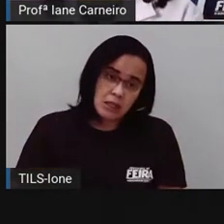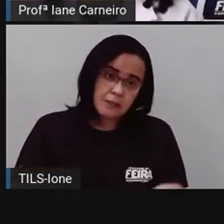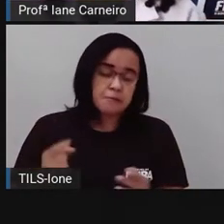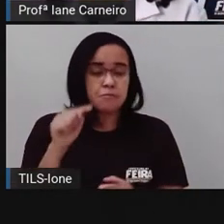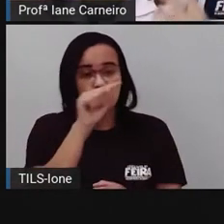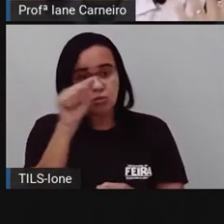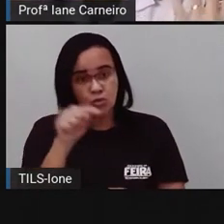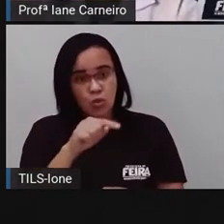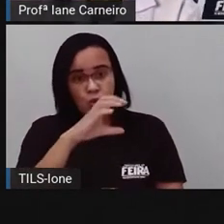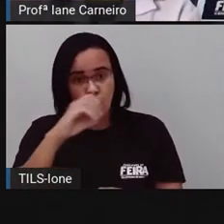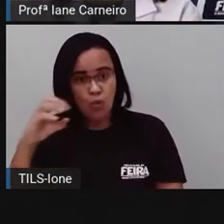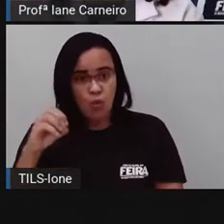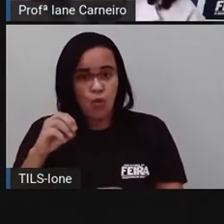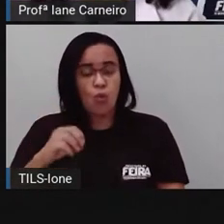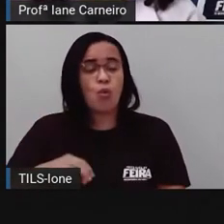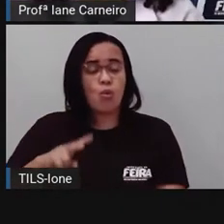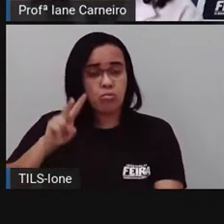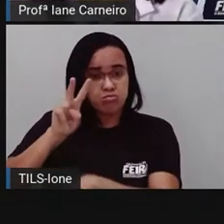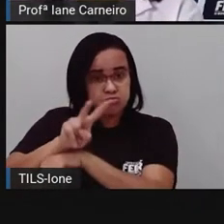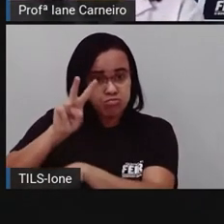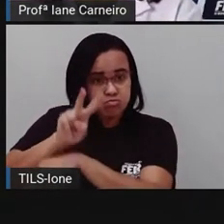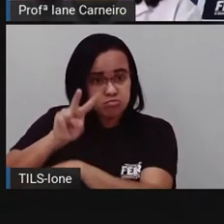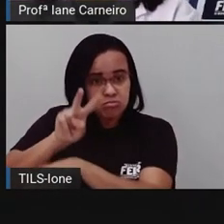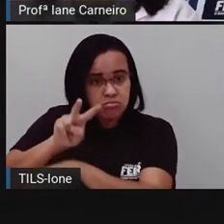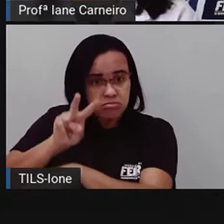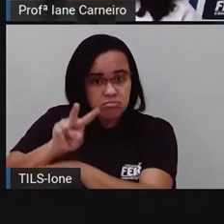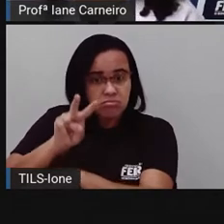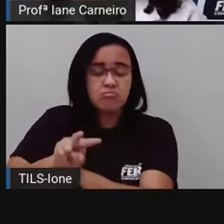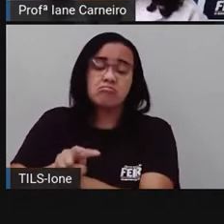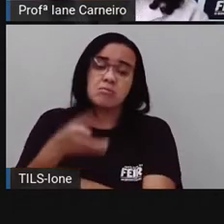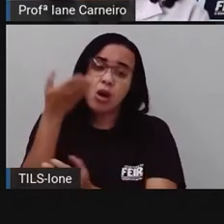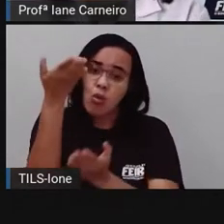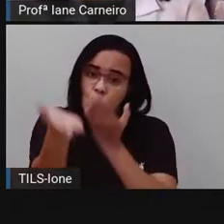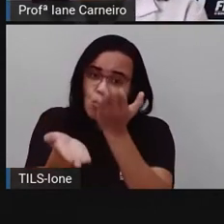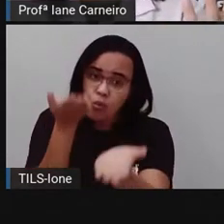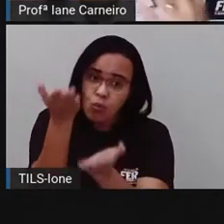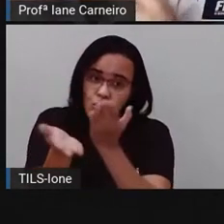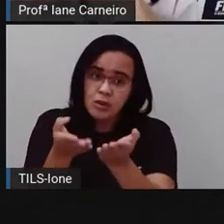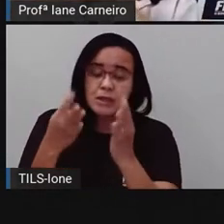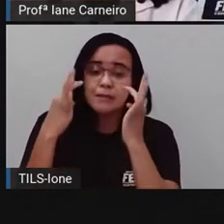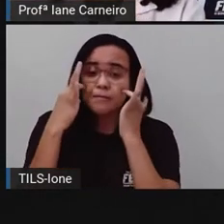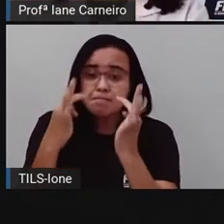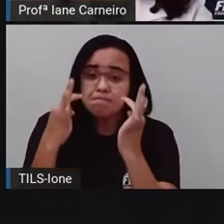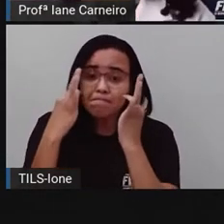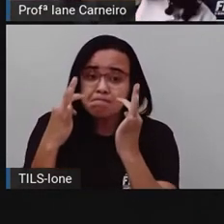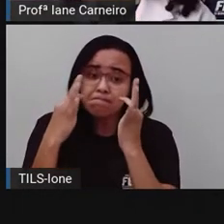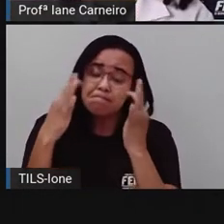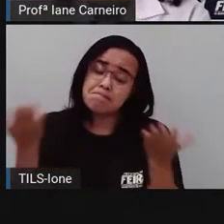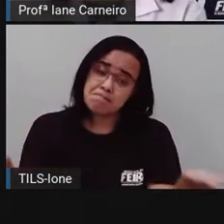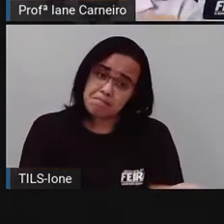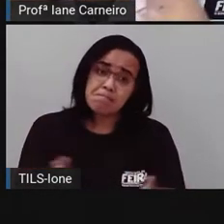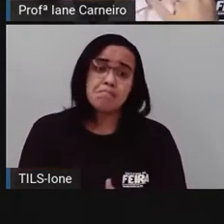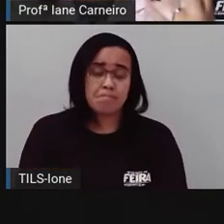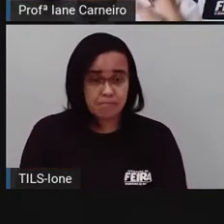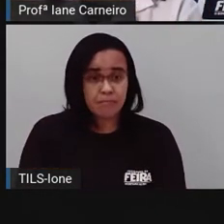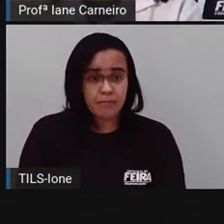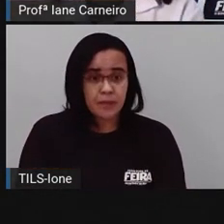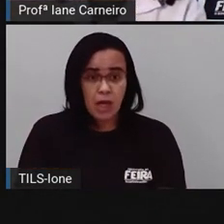né? Os parques de proteção aos animais servem para isso, né? Só que nós, seres humanos, a gente